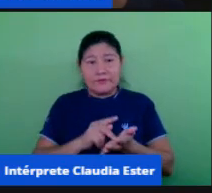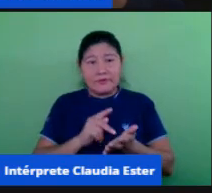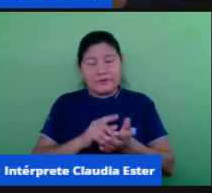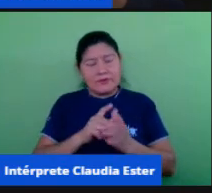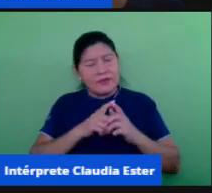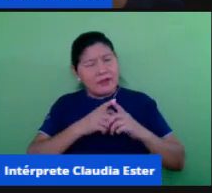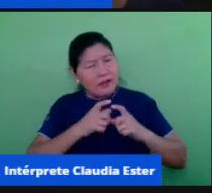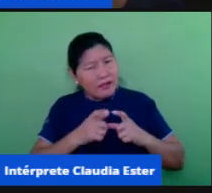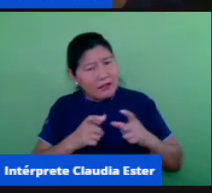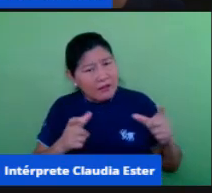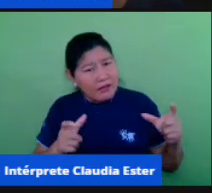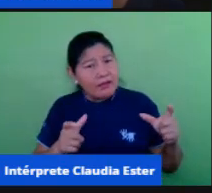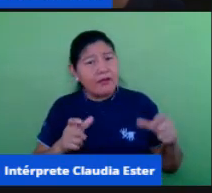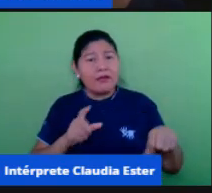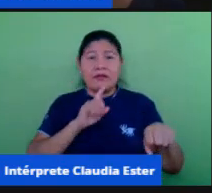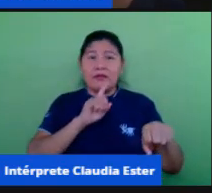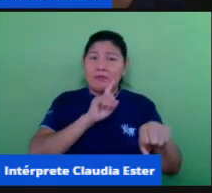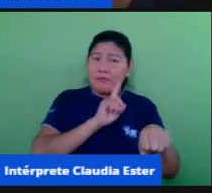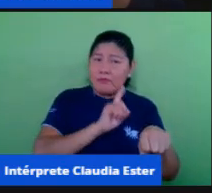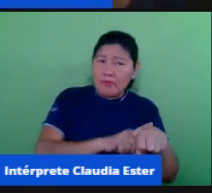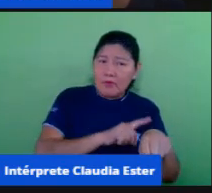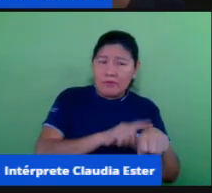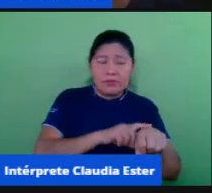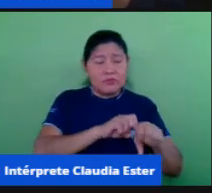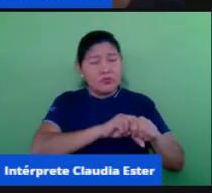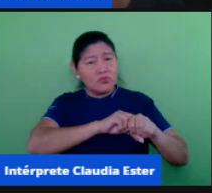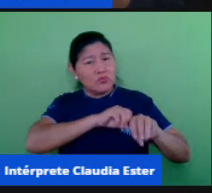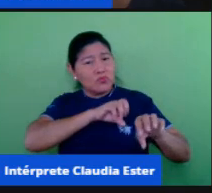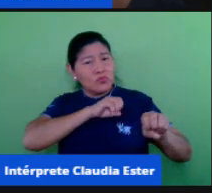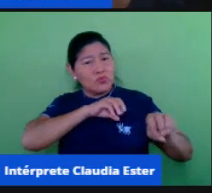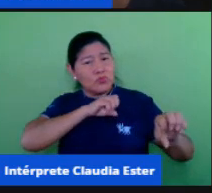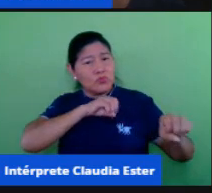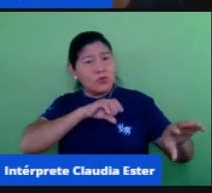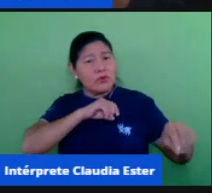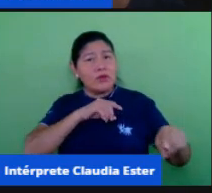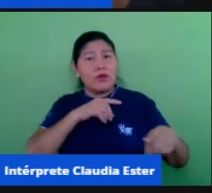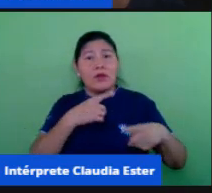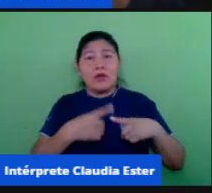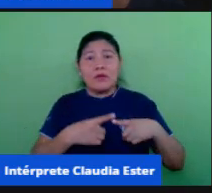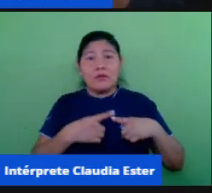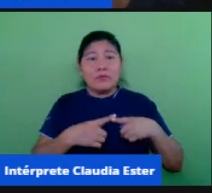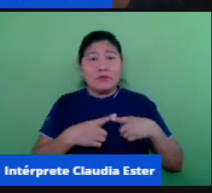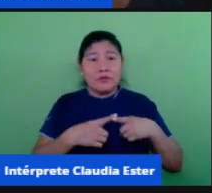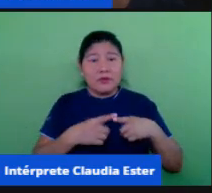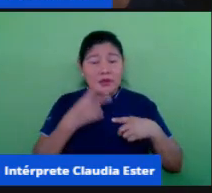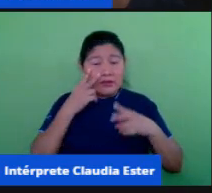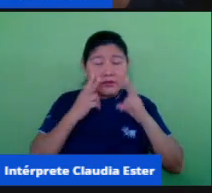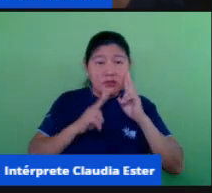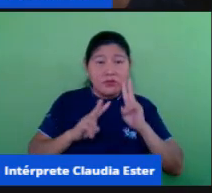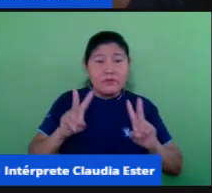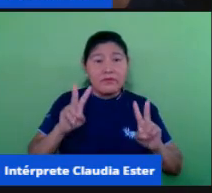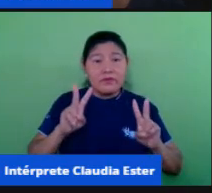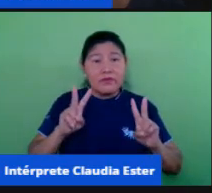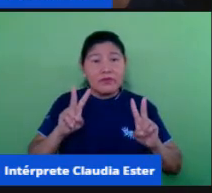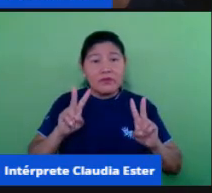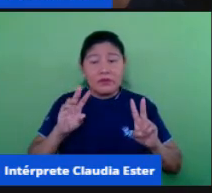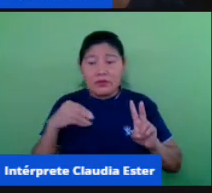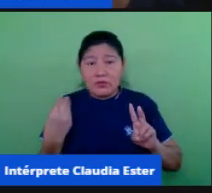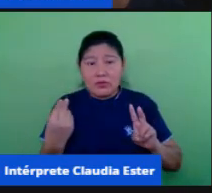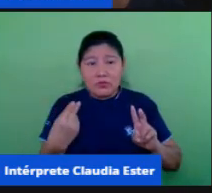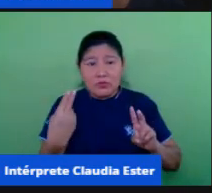circunstancial remoto porque ao mesmo tempo em que nós convivemos com um pouco